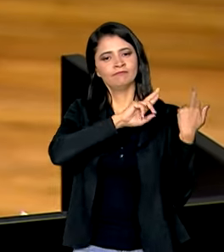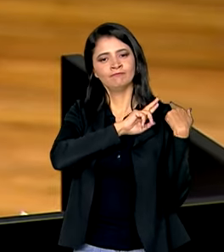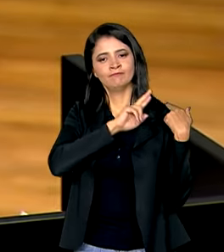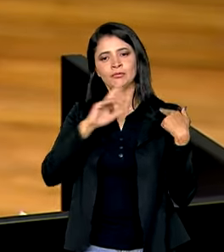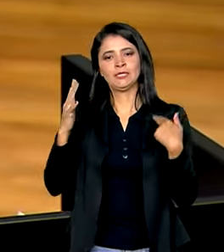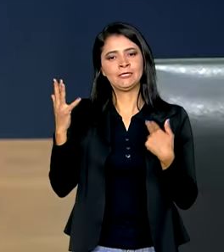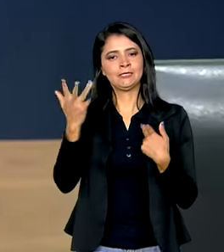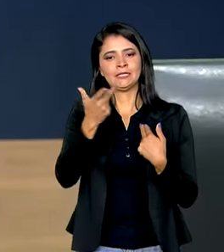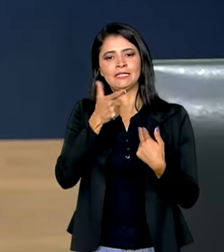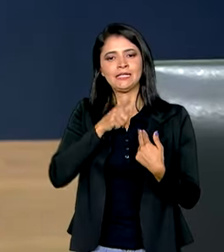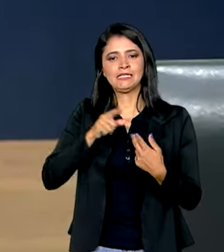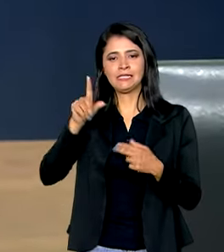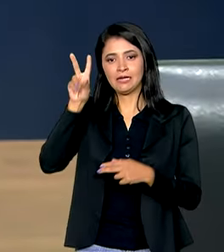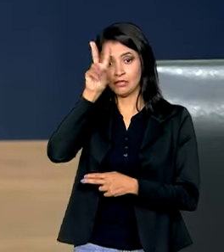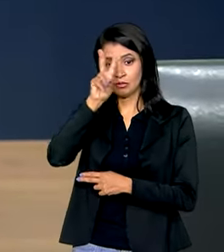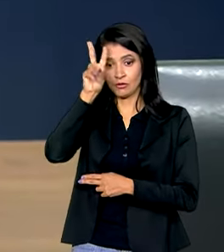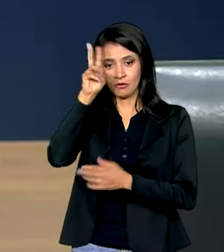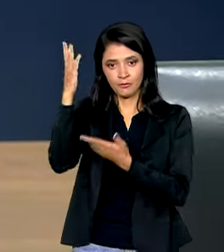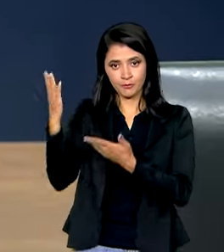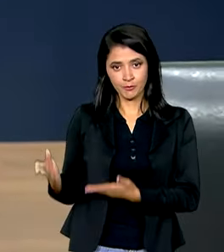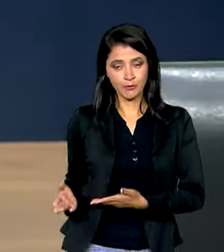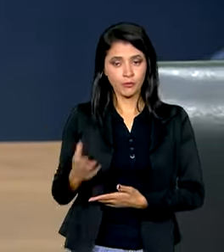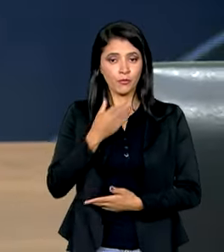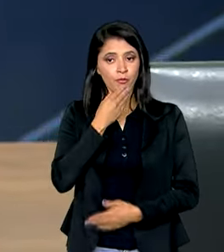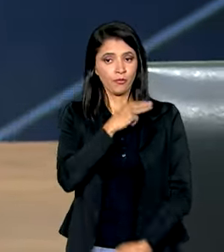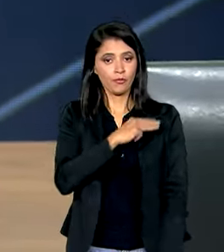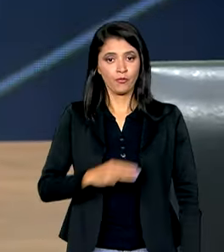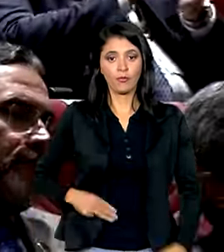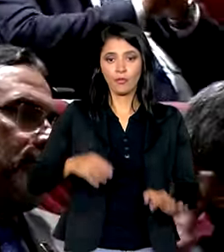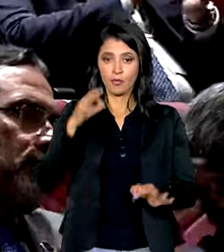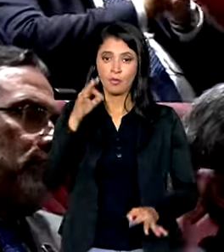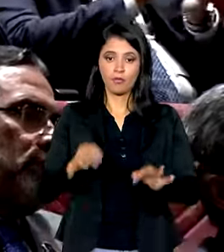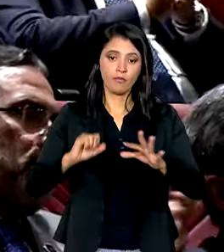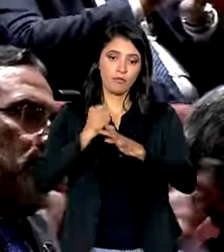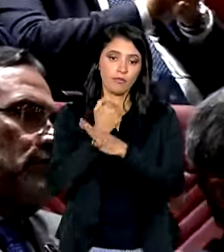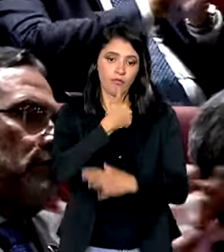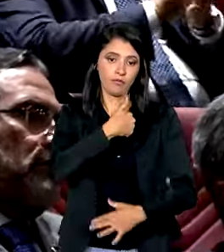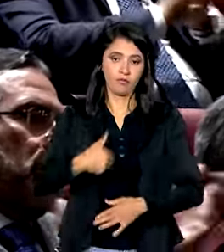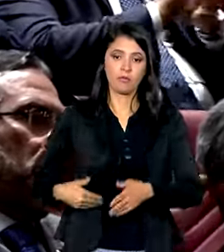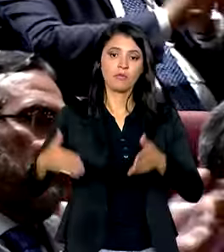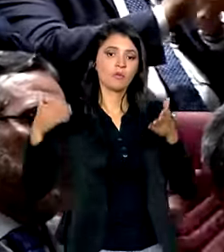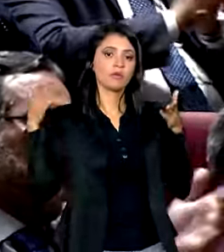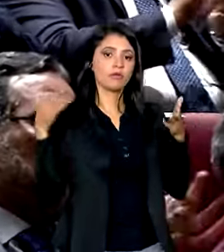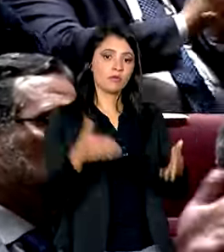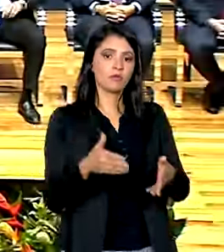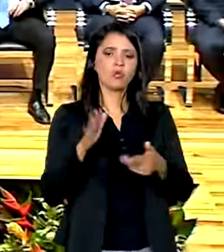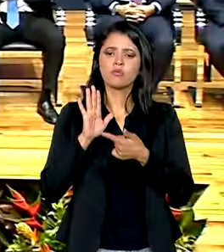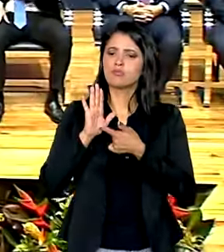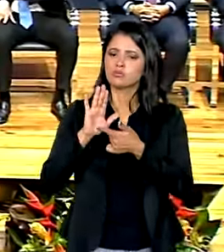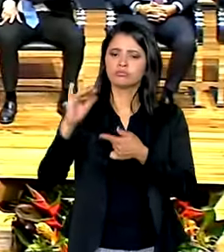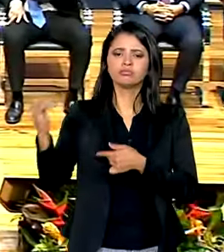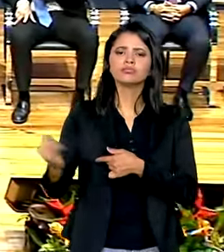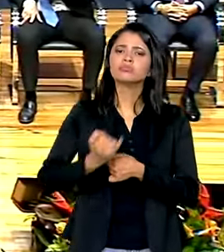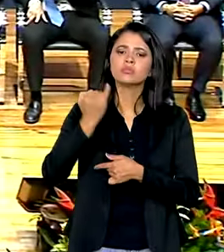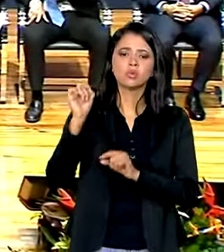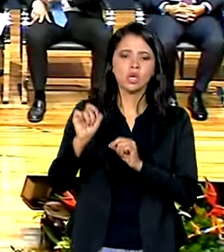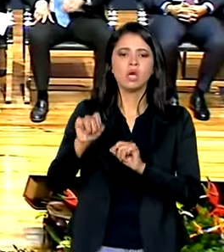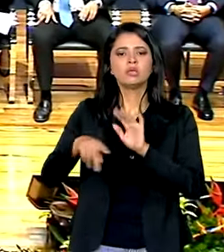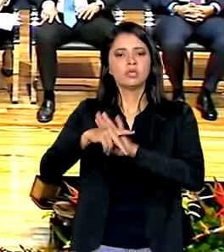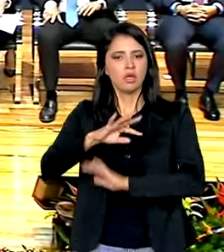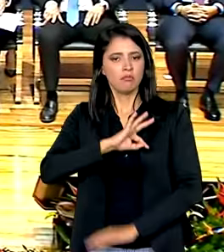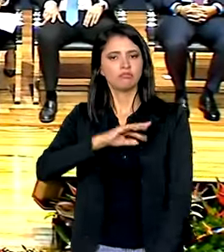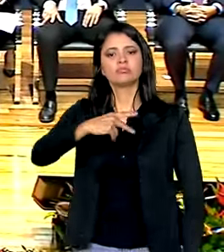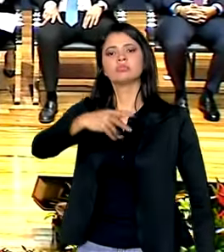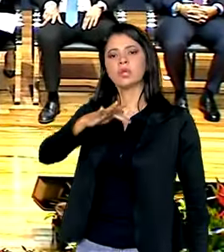essa linda história. O ministro da Justiça e Segurança Pública participou da cerimônia e destacou a importância da Polícia